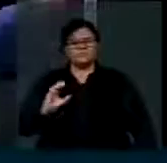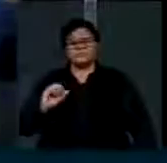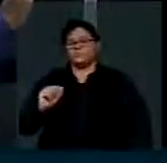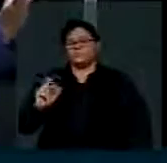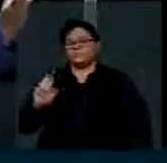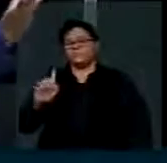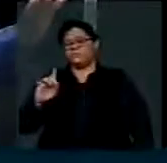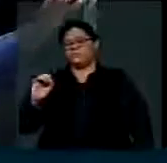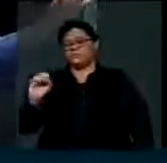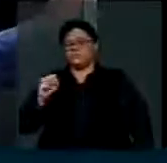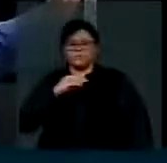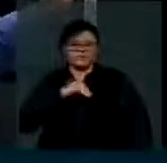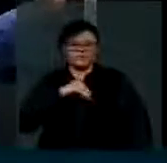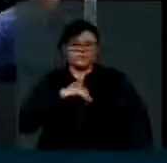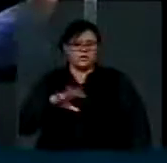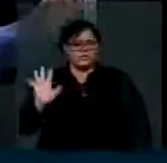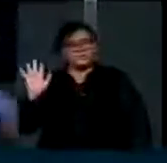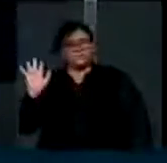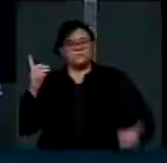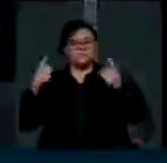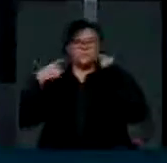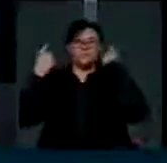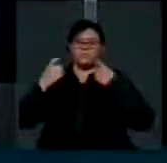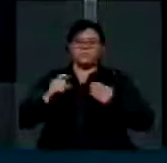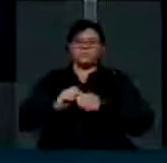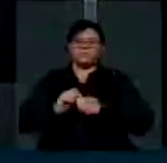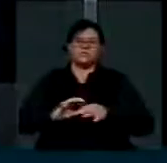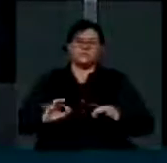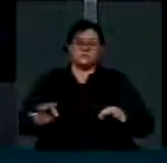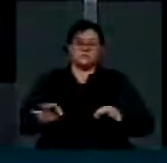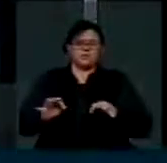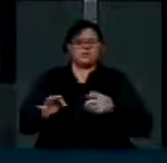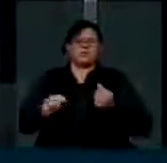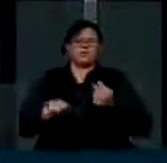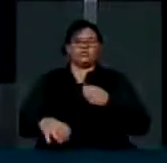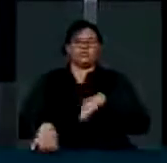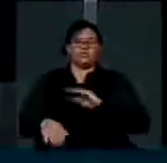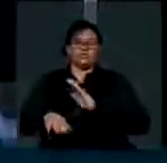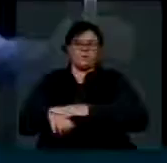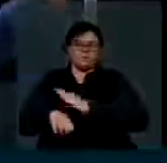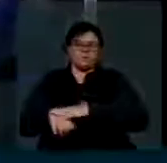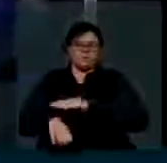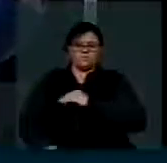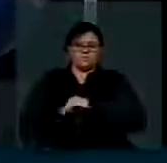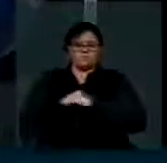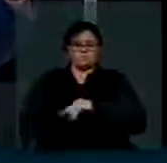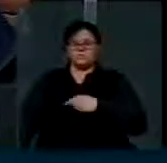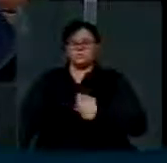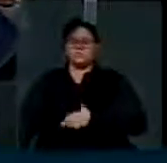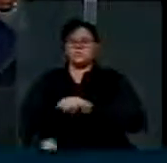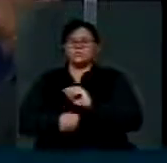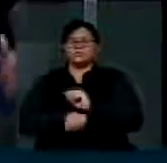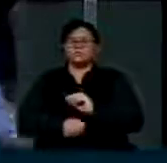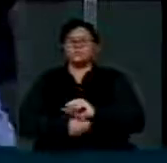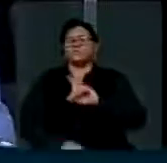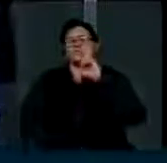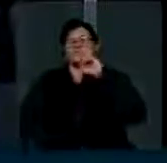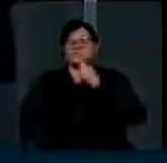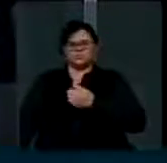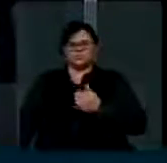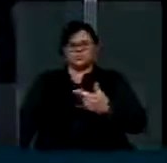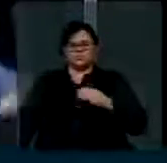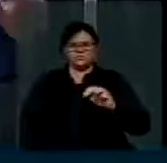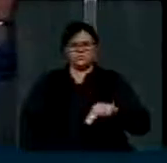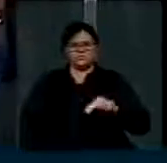aí, não se preocupou em gerar despesa. Então, nós estamos aguardando, na certeza que no dia 12 de novembro nós vamos votar